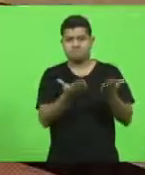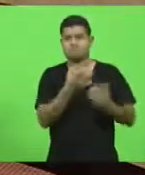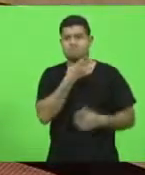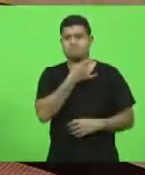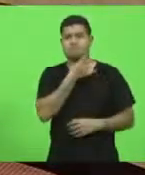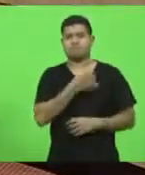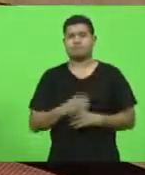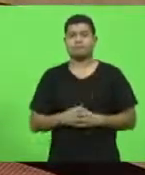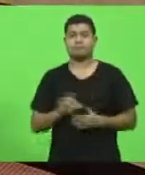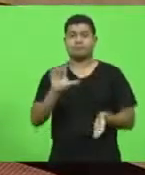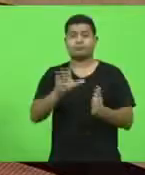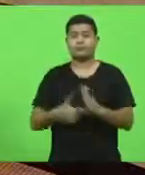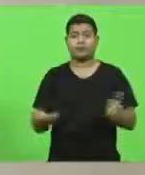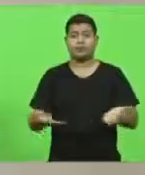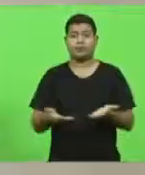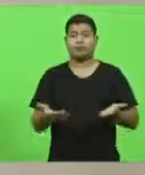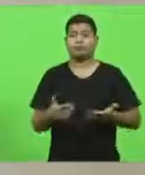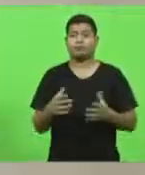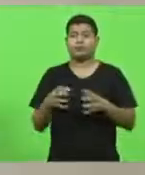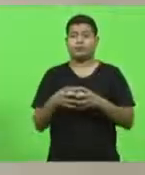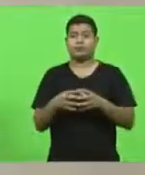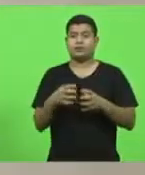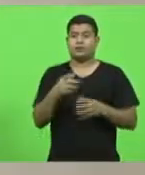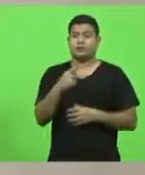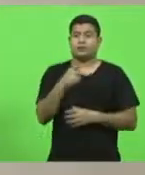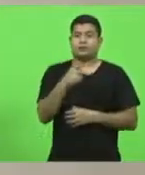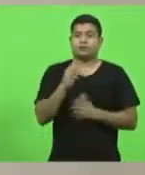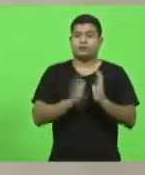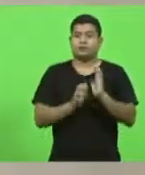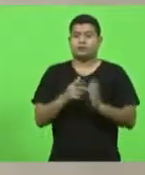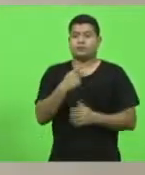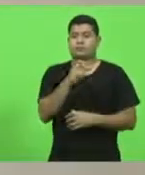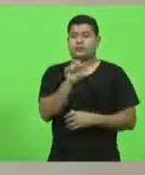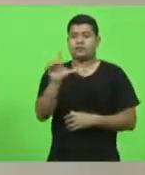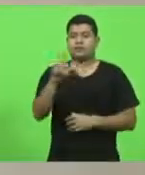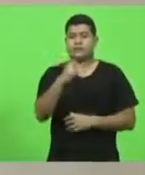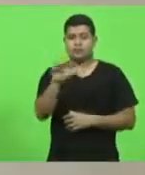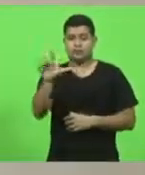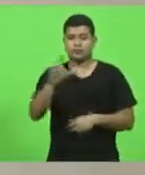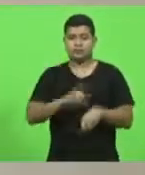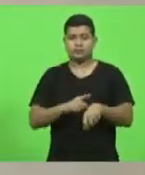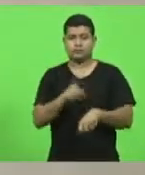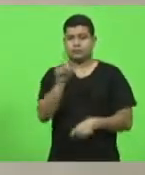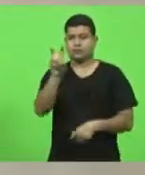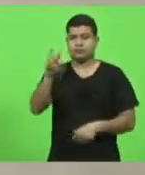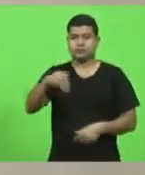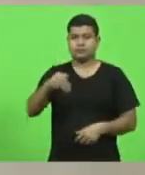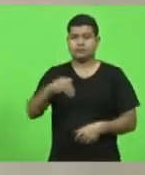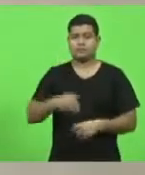Próximo horário pertence ao bloco PSL-PL, pelo tempo de 15 minutos.